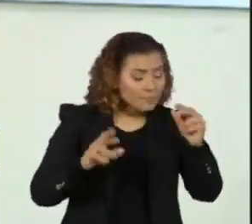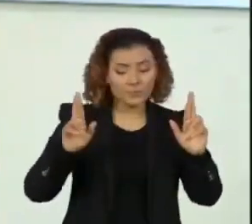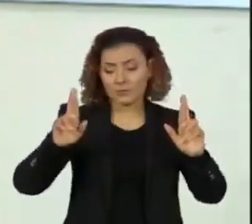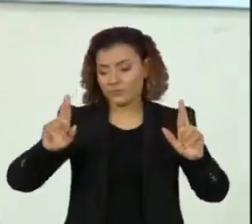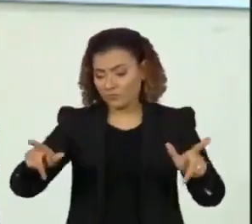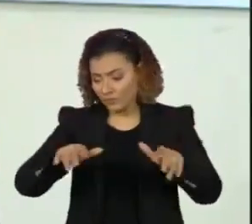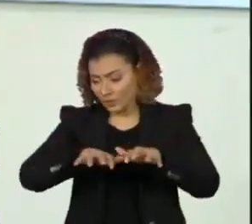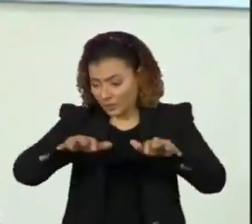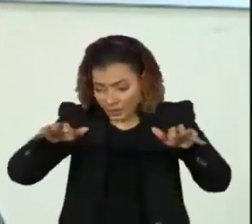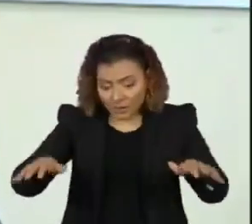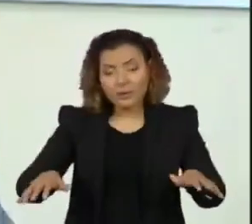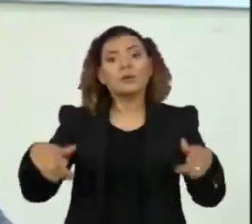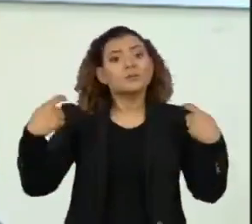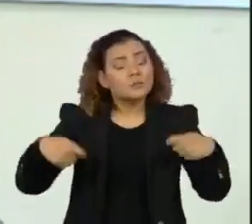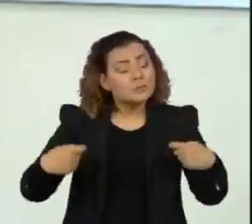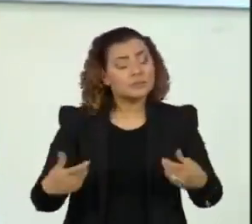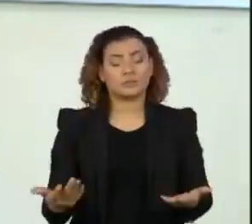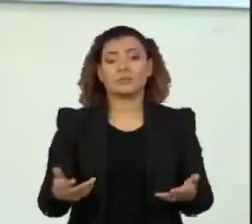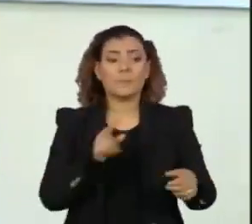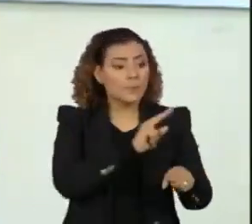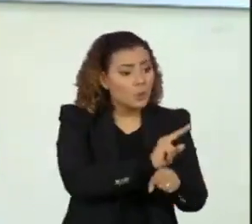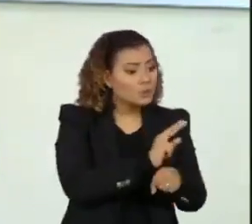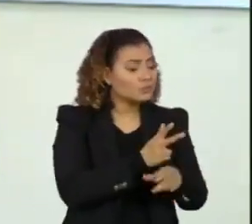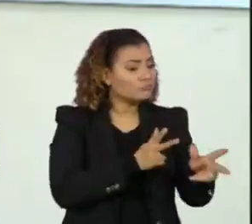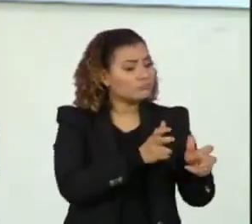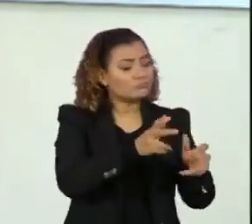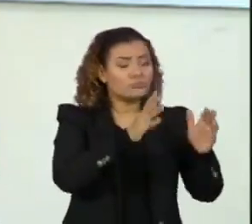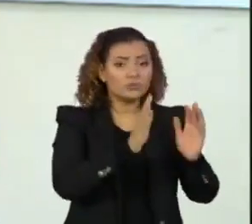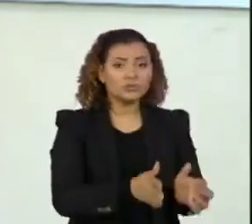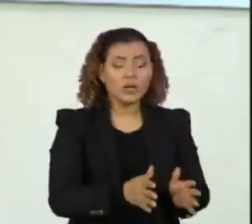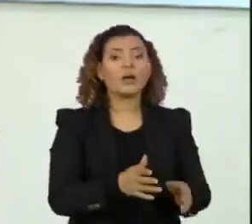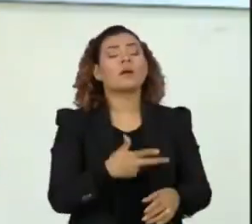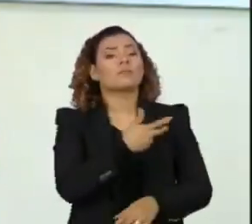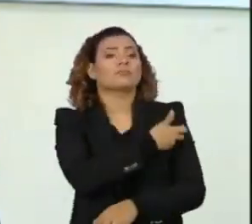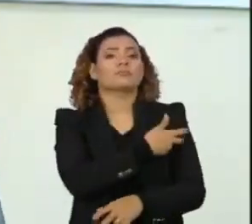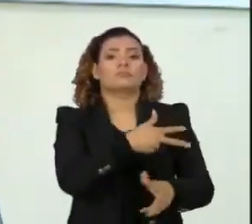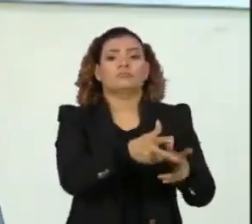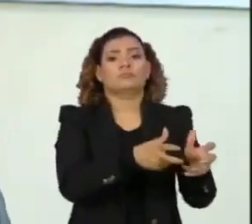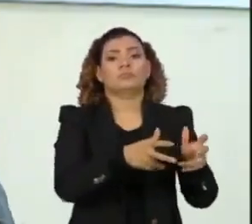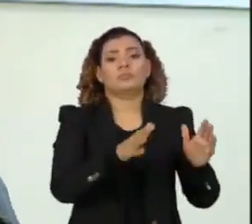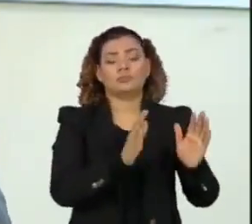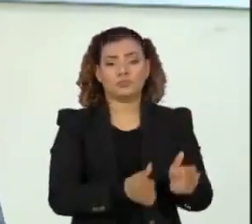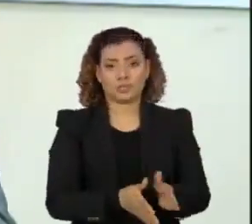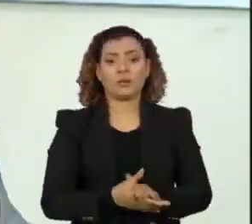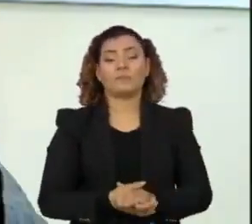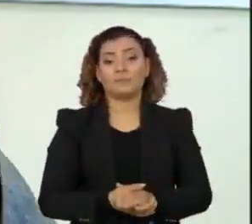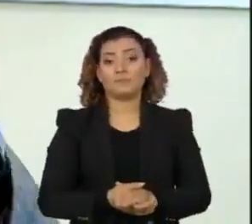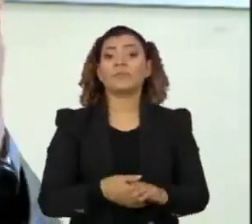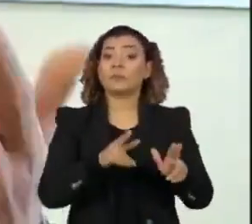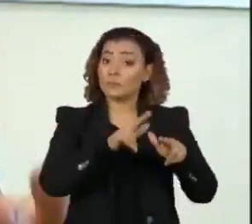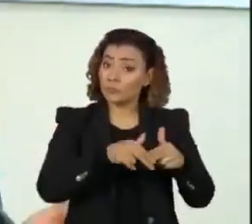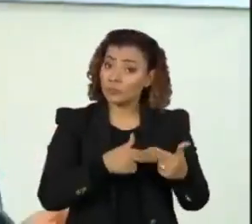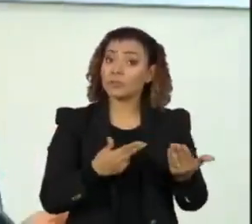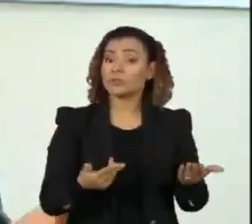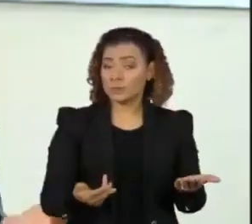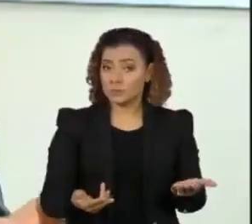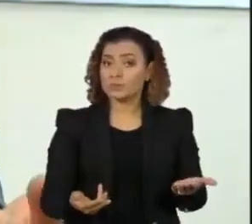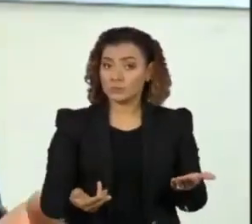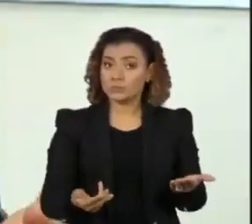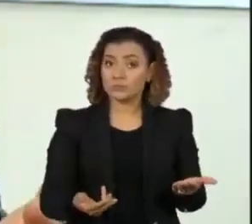cenário onde você previne as infecções pelo vírus influenza, de cara, já deixa